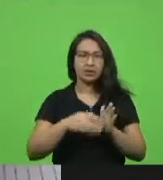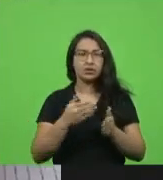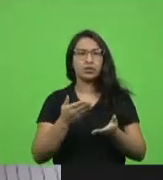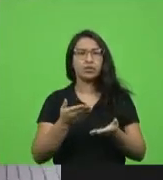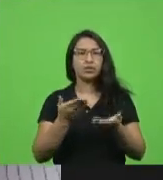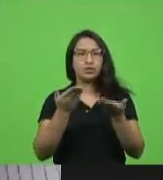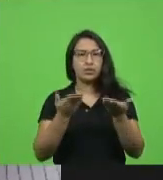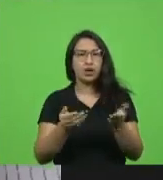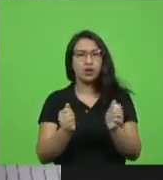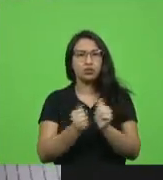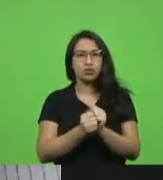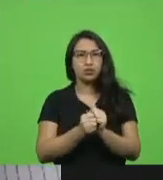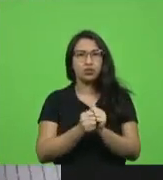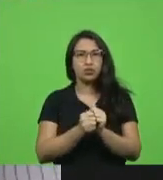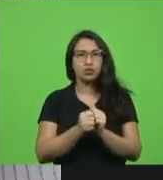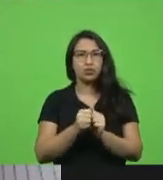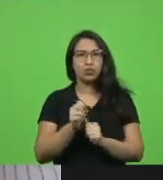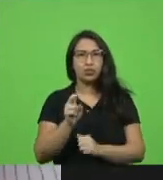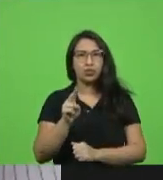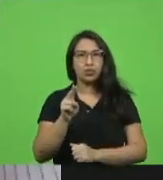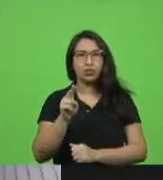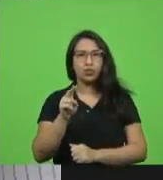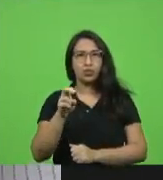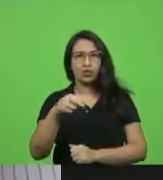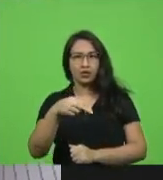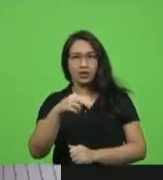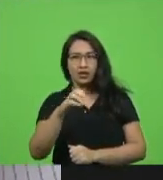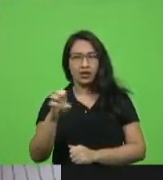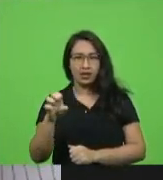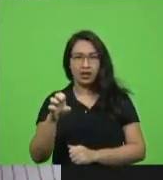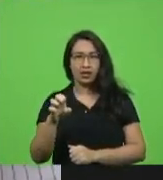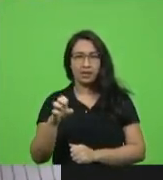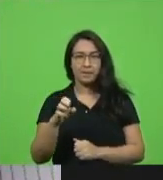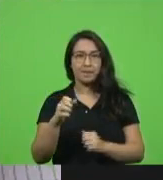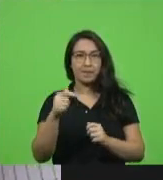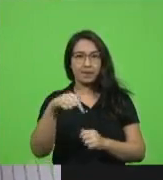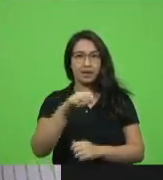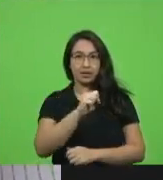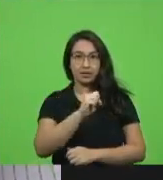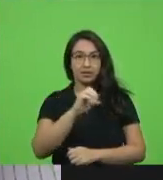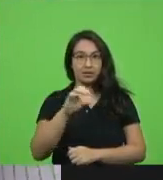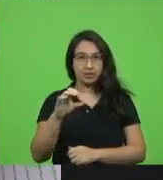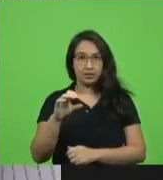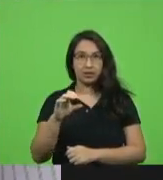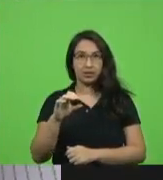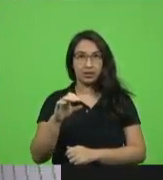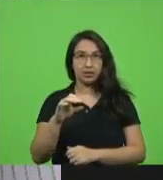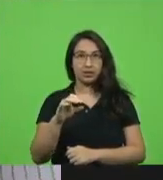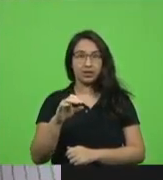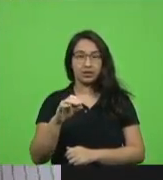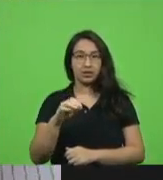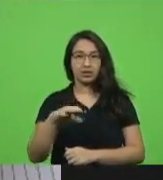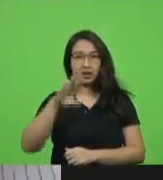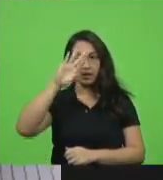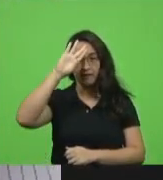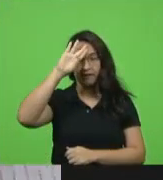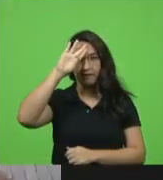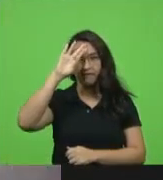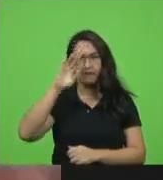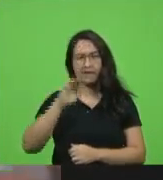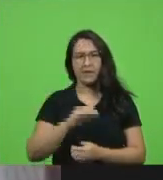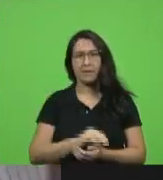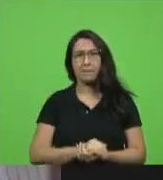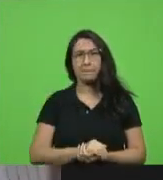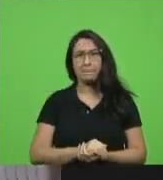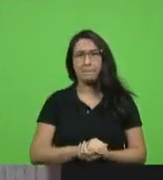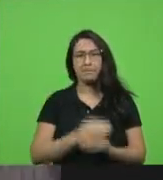OIE sobre a questão da sanidade animal em Santa Catarina especificamente sobre a febre aftosa esse